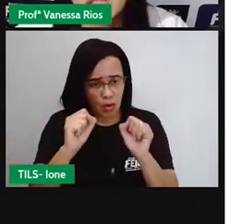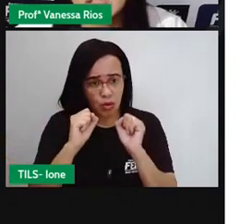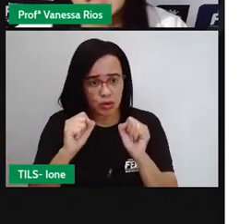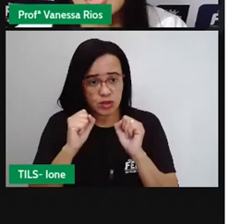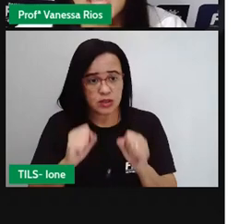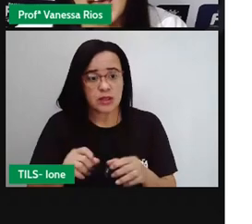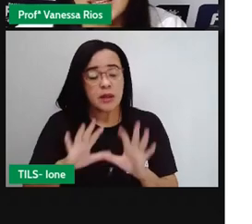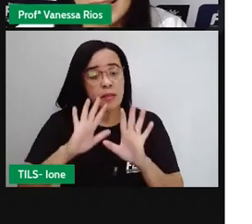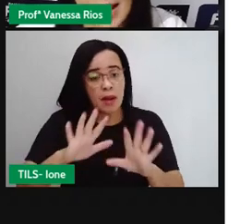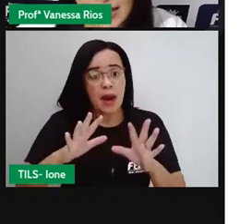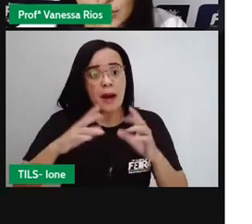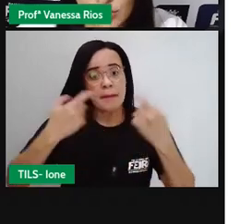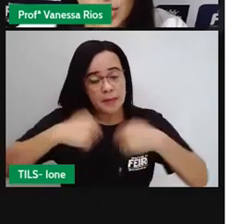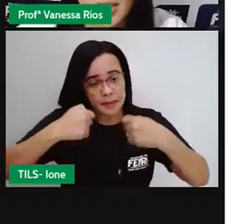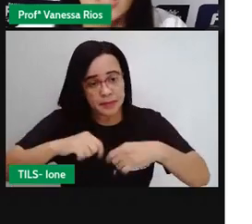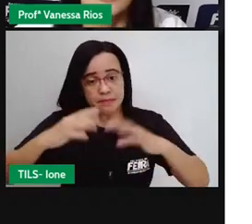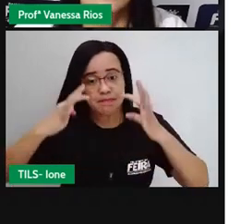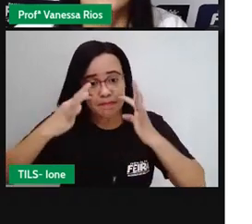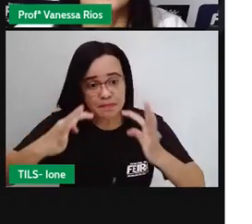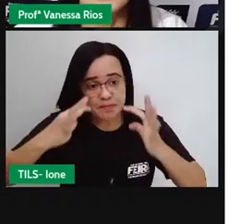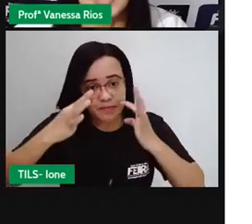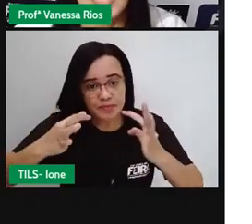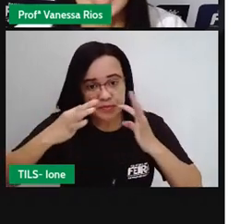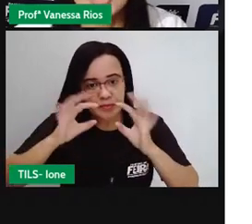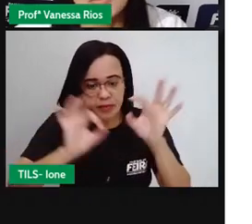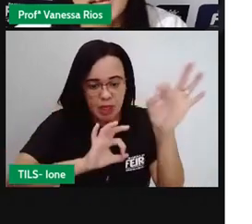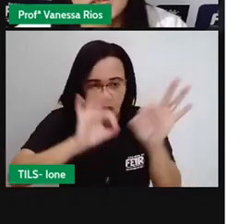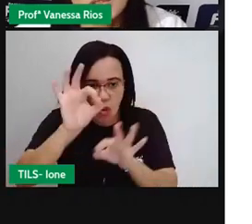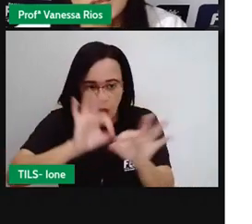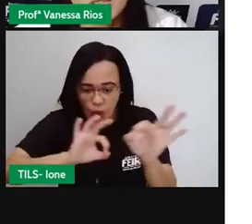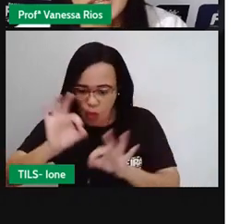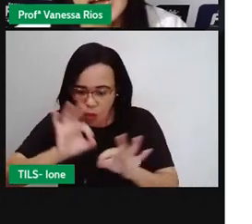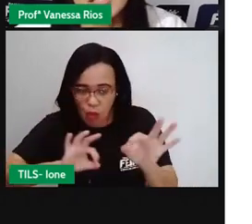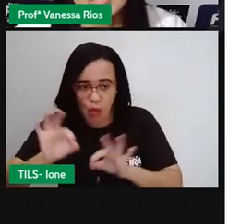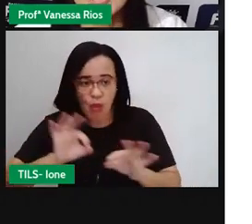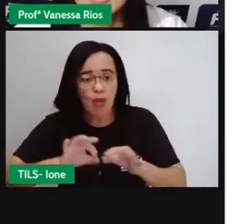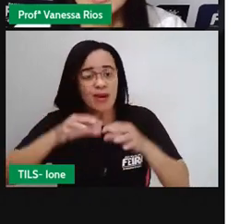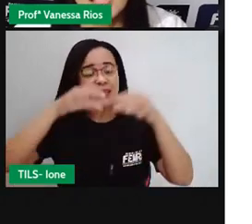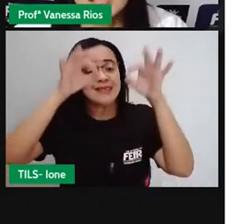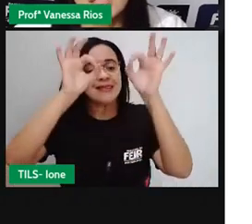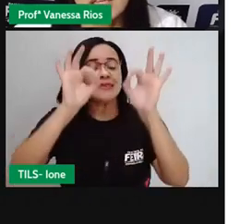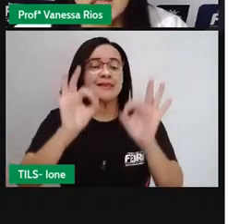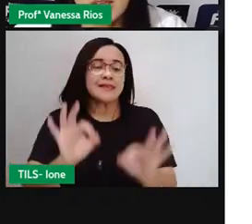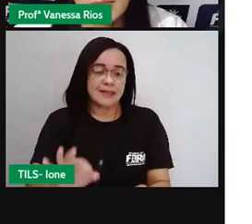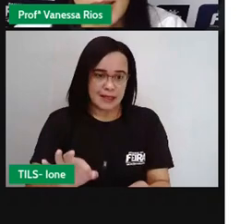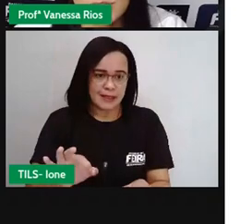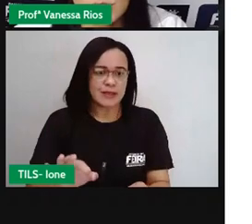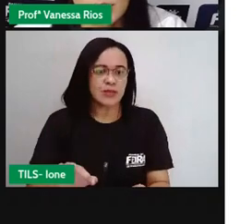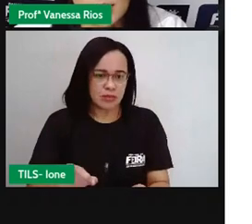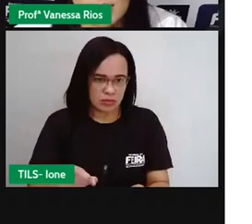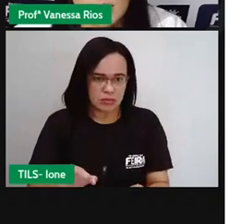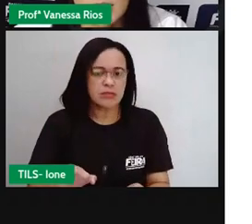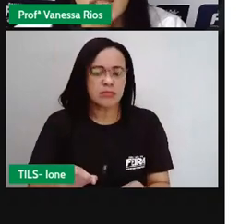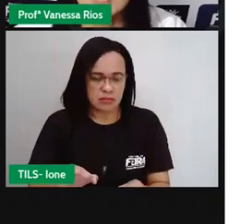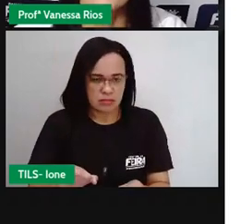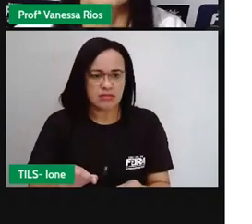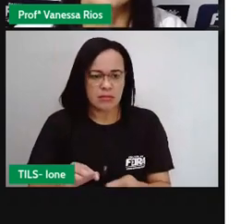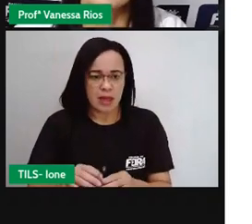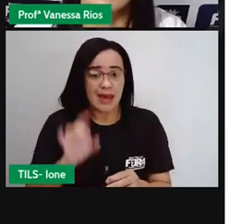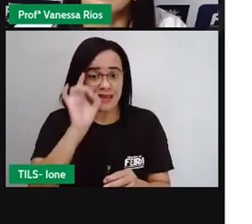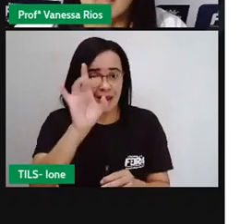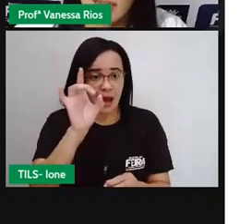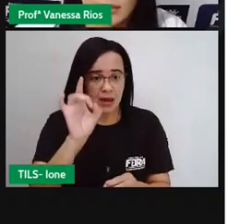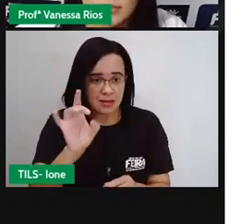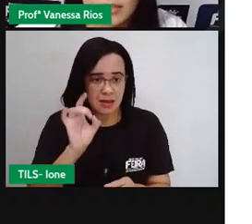que eles precisam estar alinhados né? unidade embaixo de unidade dezena embaixo de dezena se